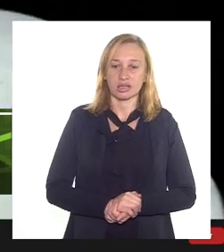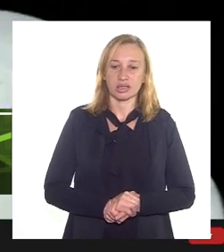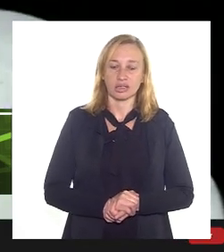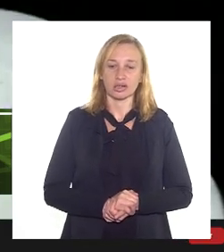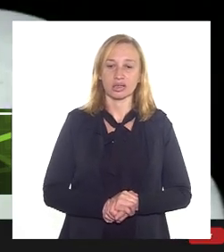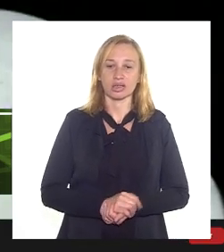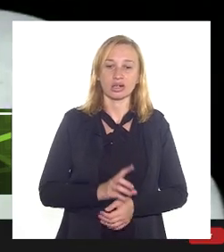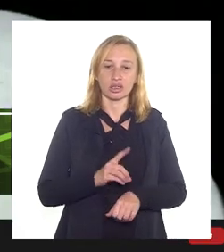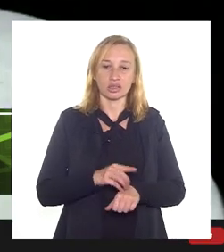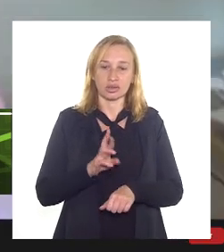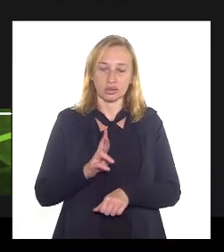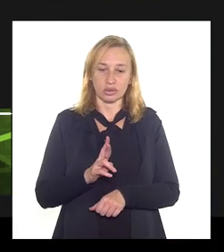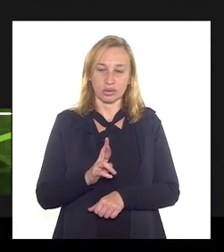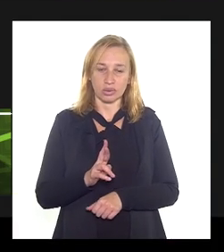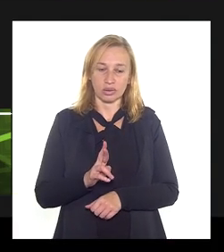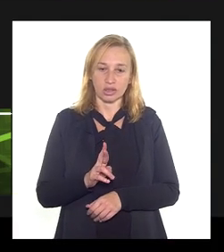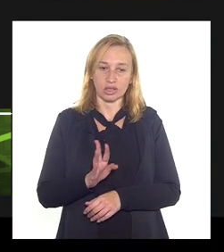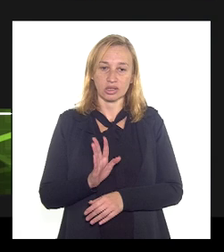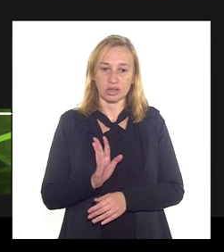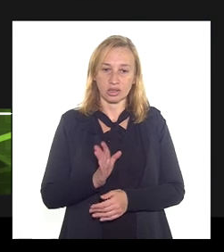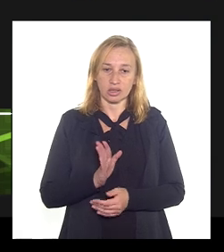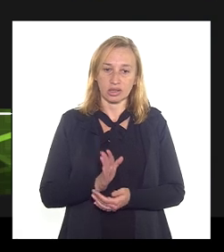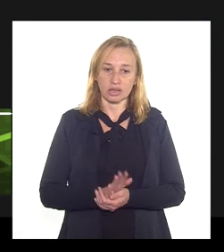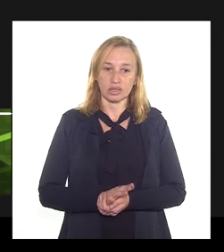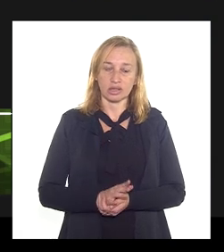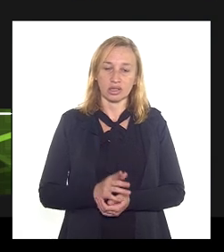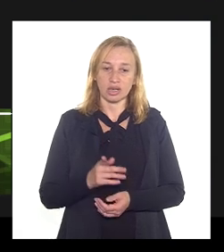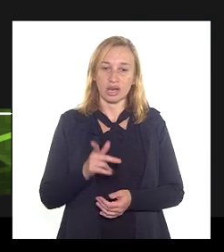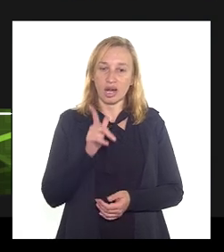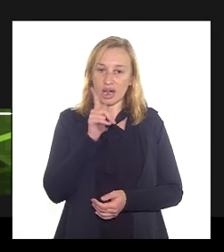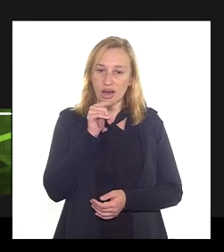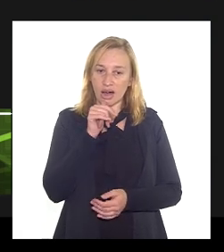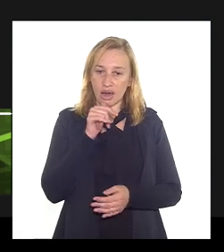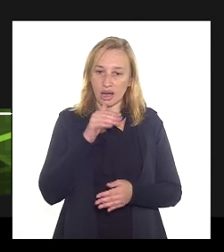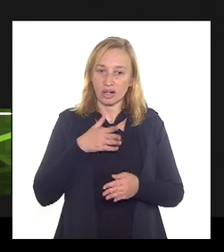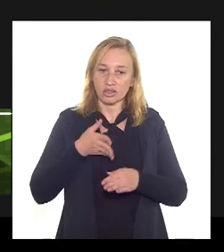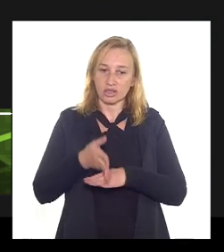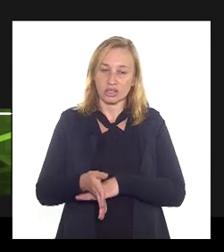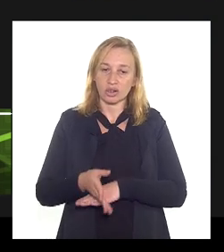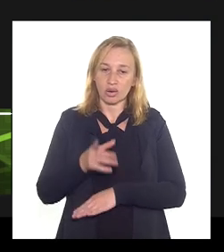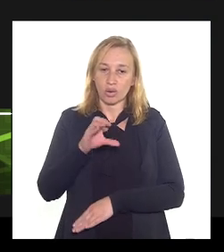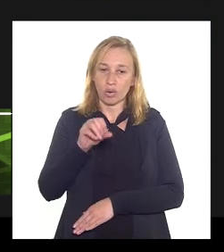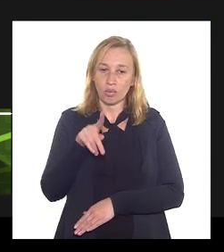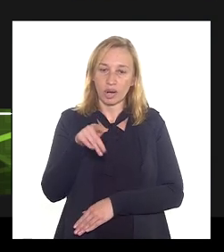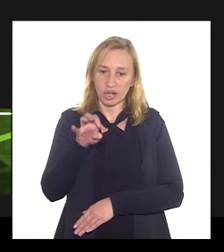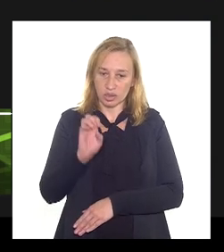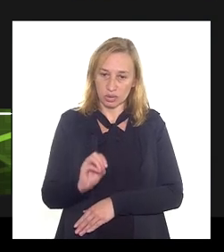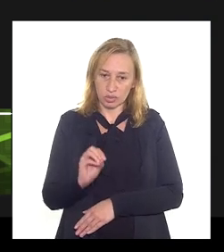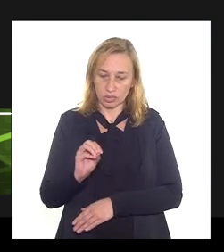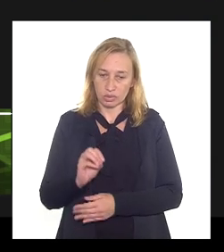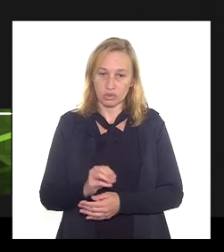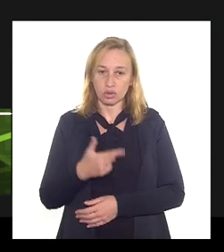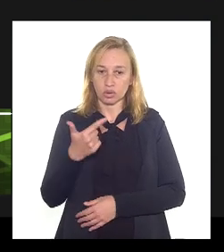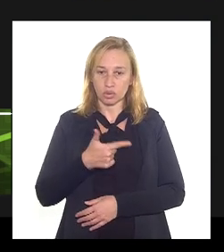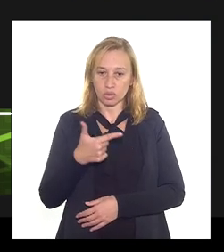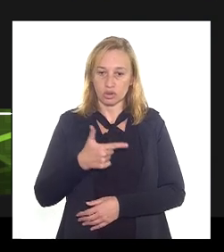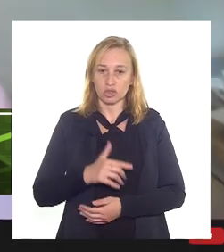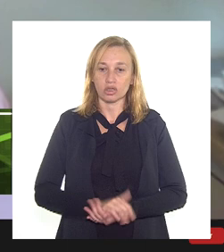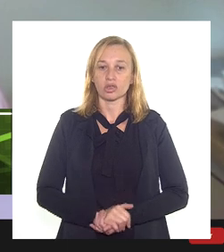a adutora já estaria levando a água até o complexo. Dois,